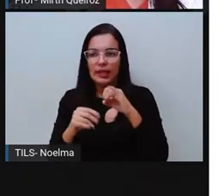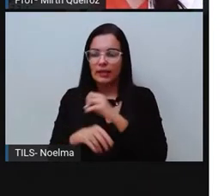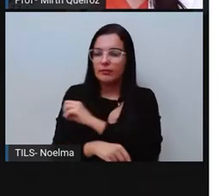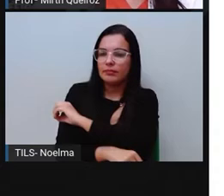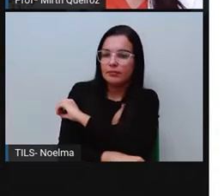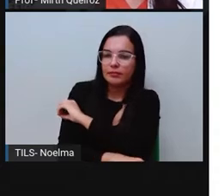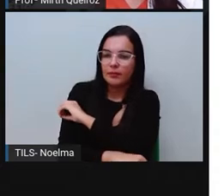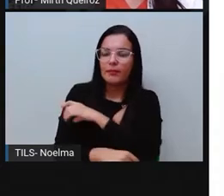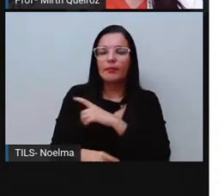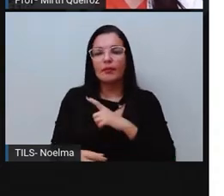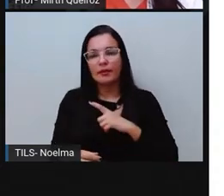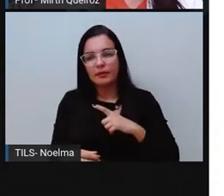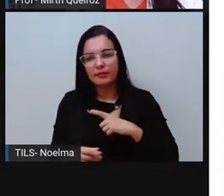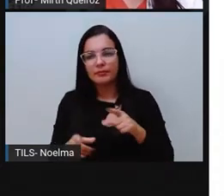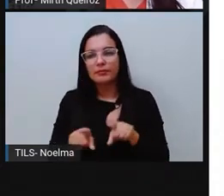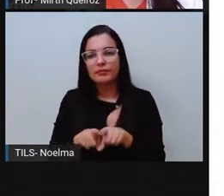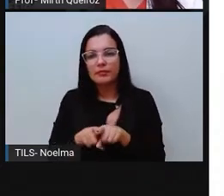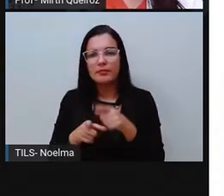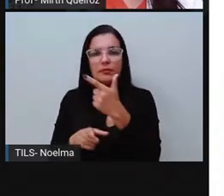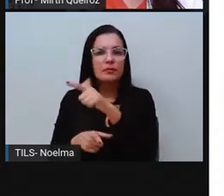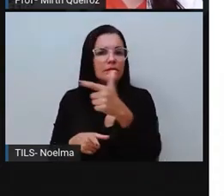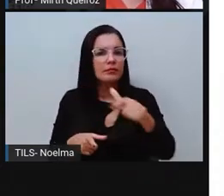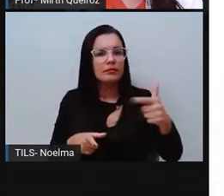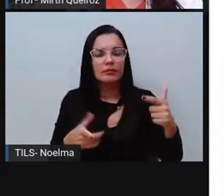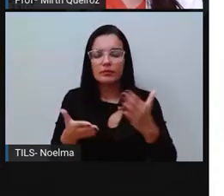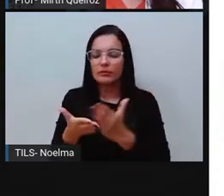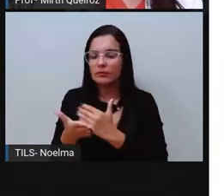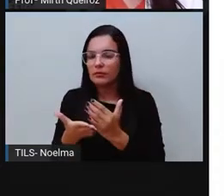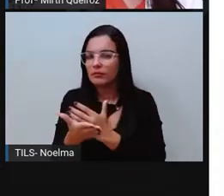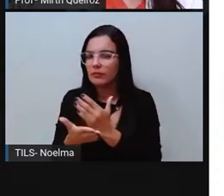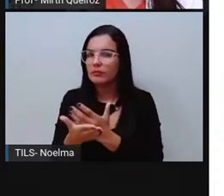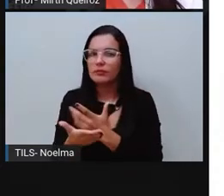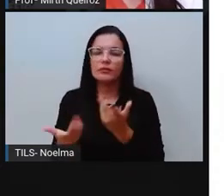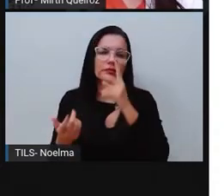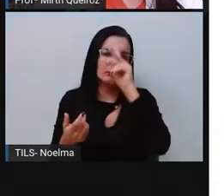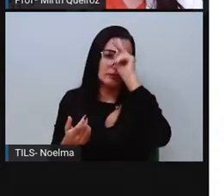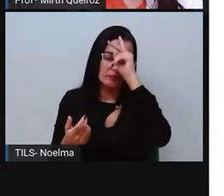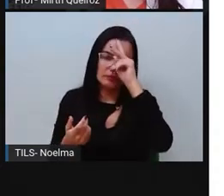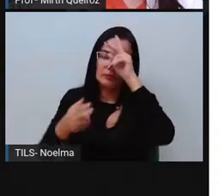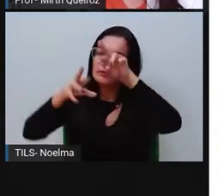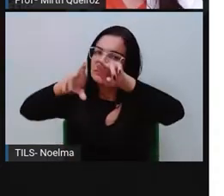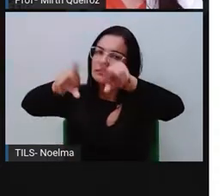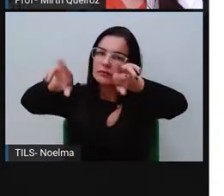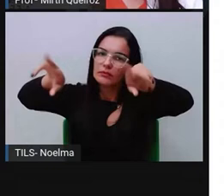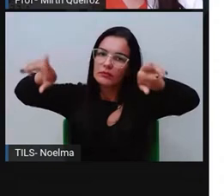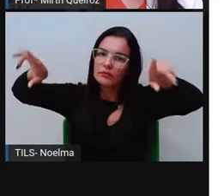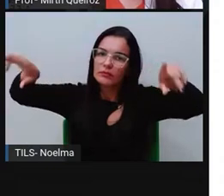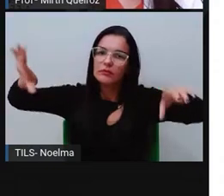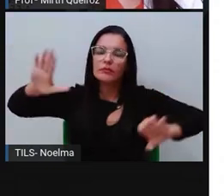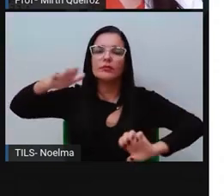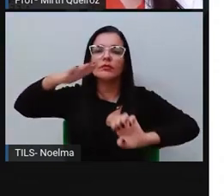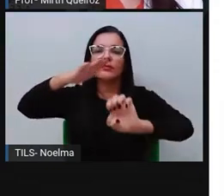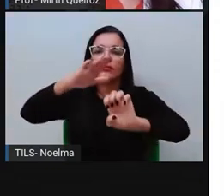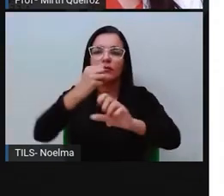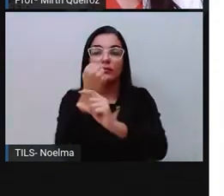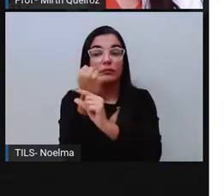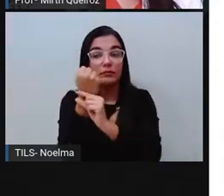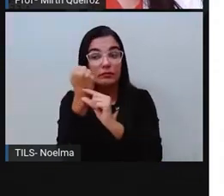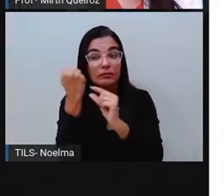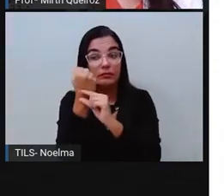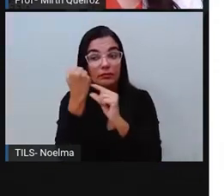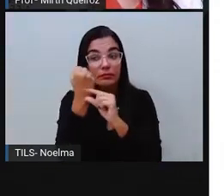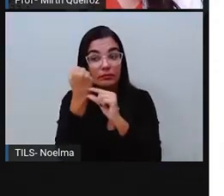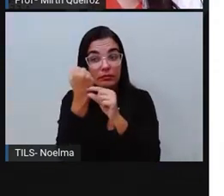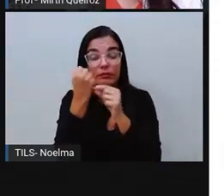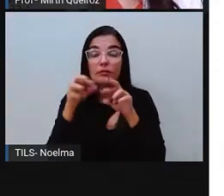Nós já temos outros clássicos aí de outras editoras, né? Que já estão mais na linguagem de vocês,